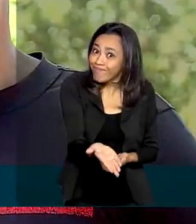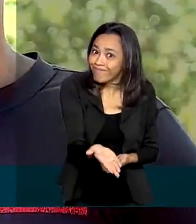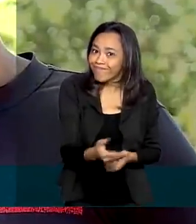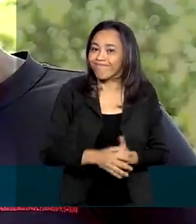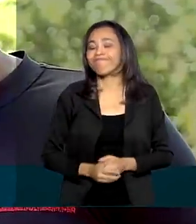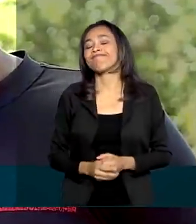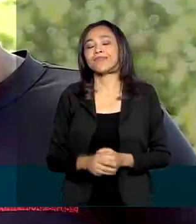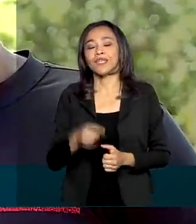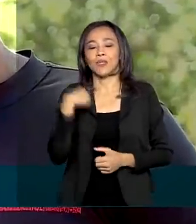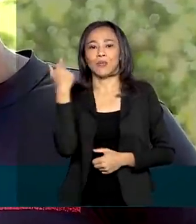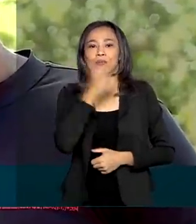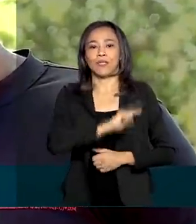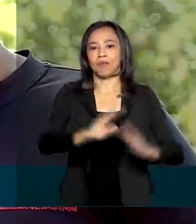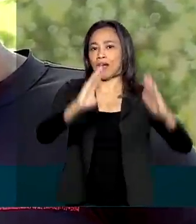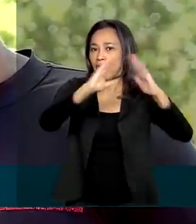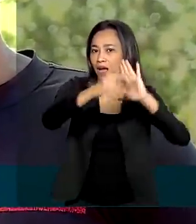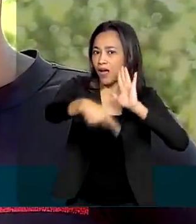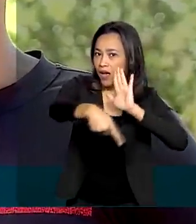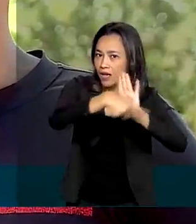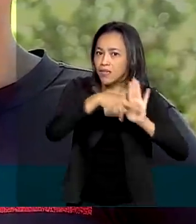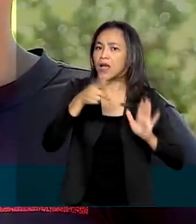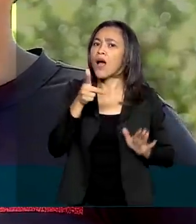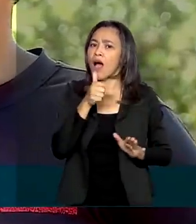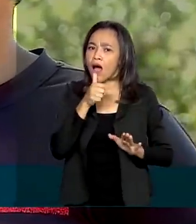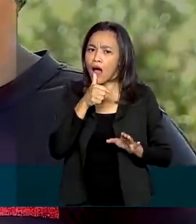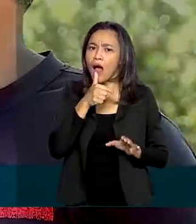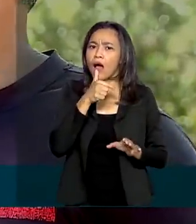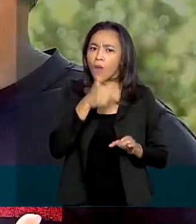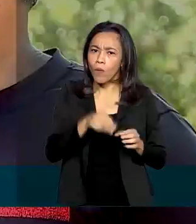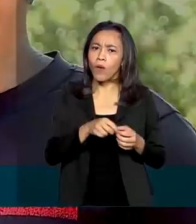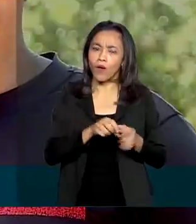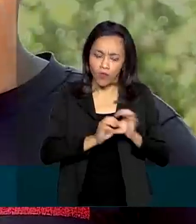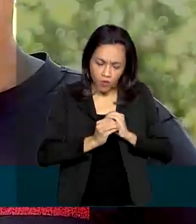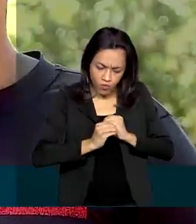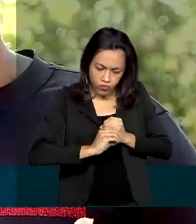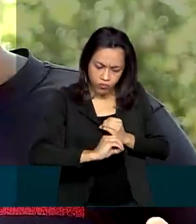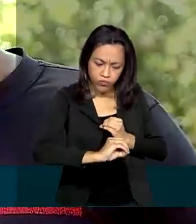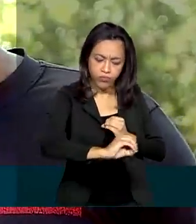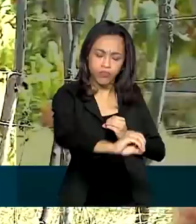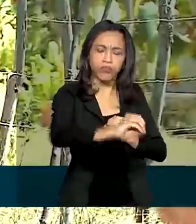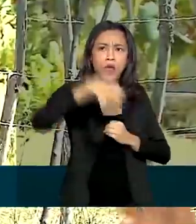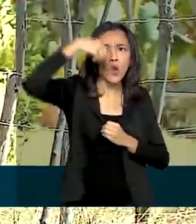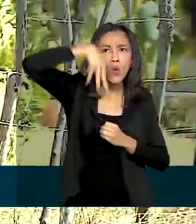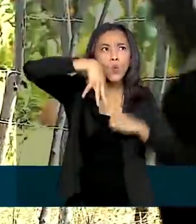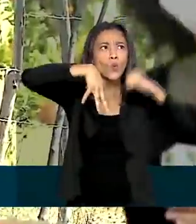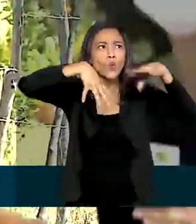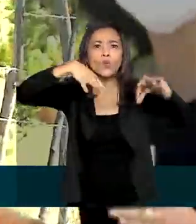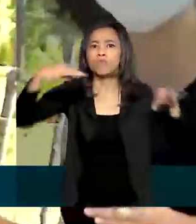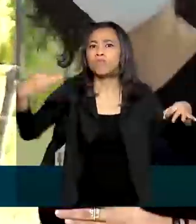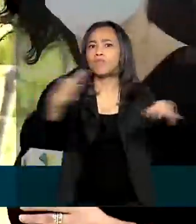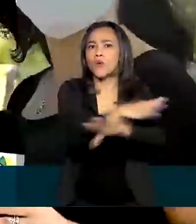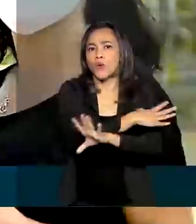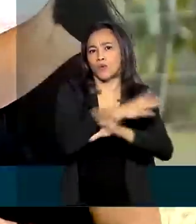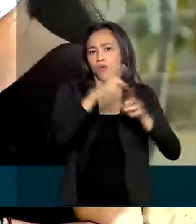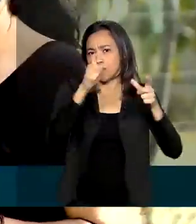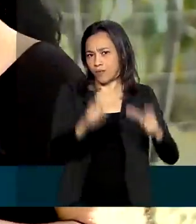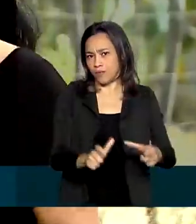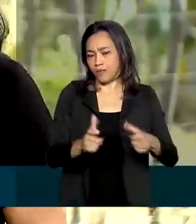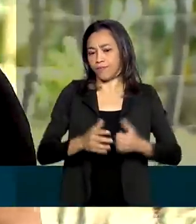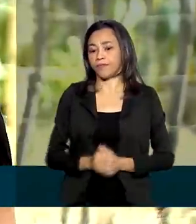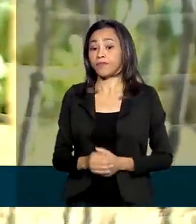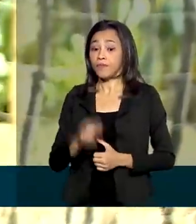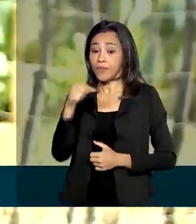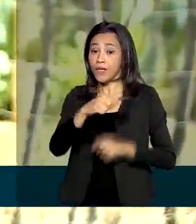com água encanada e energia, tudo pronto. Aqui na Vila Produtiva Rural do